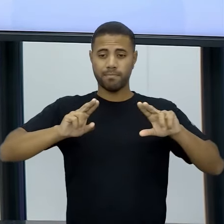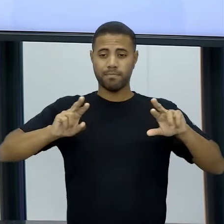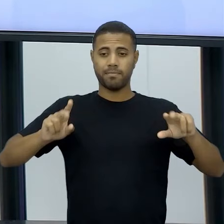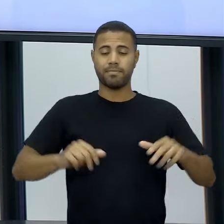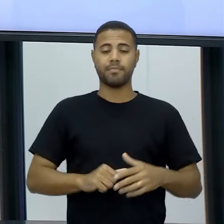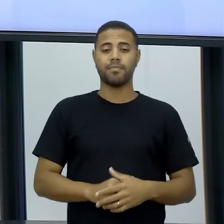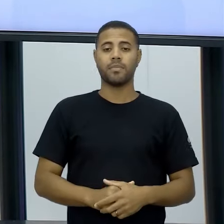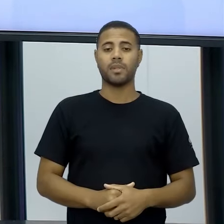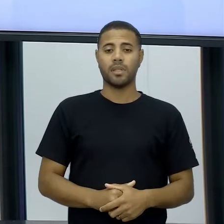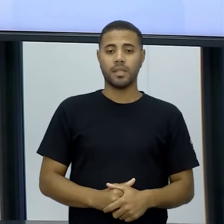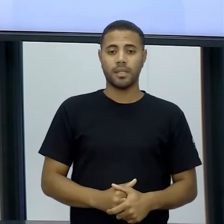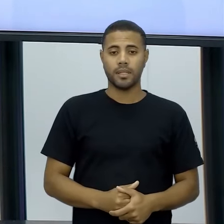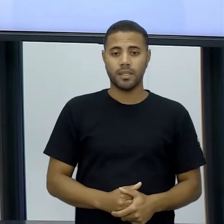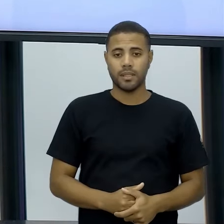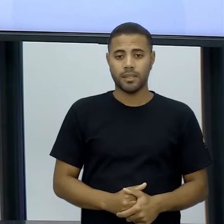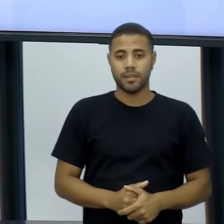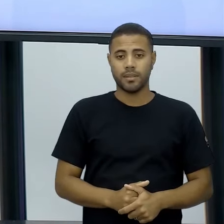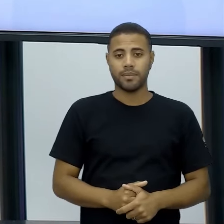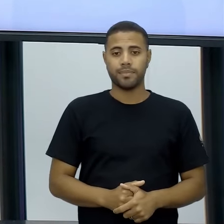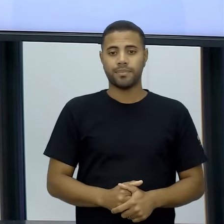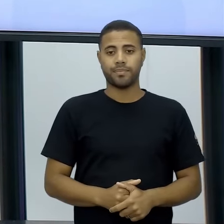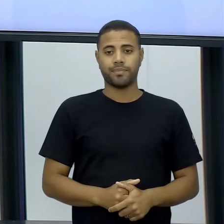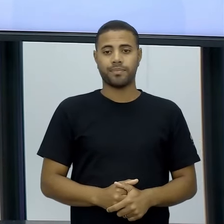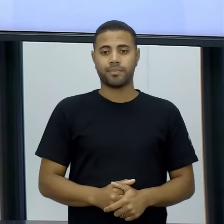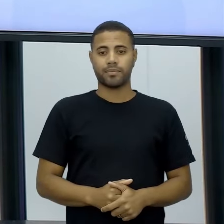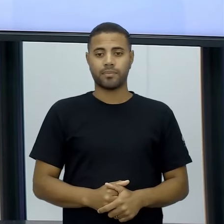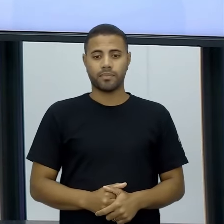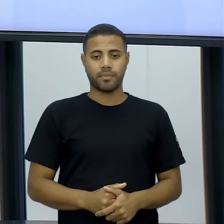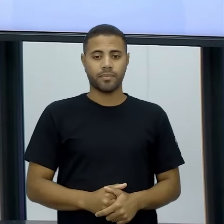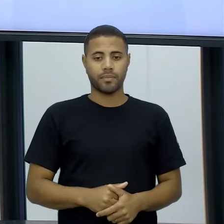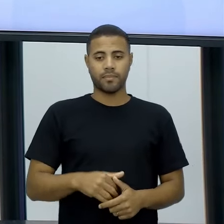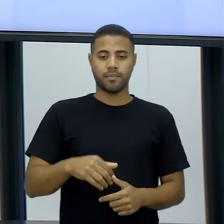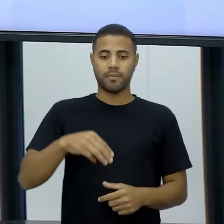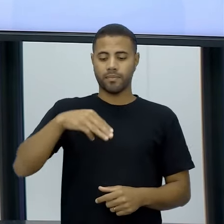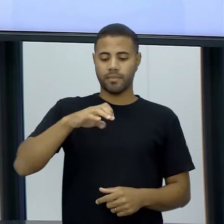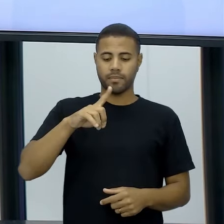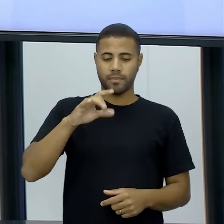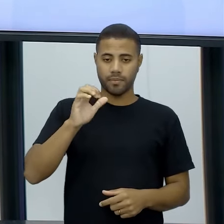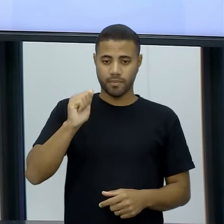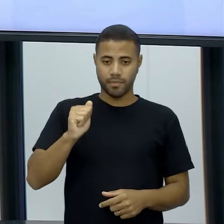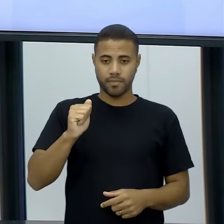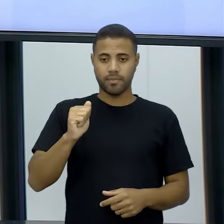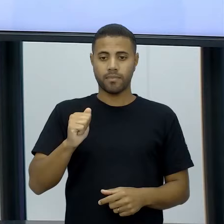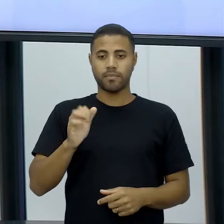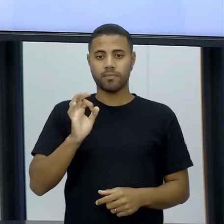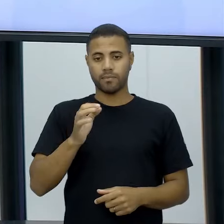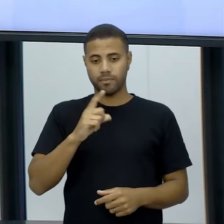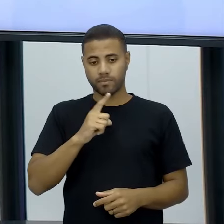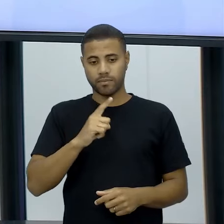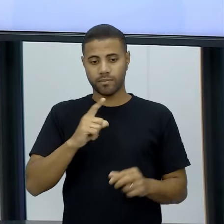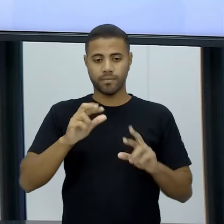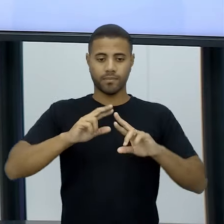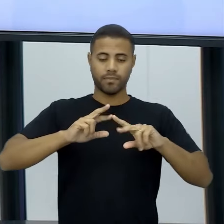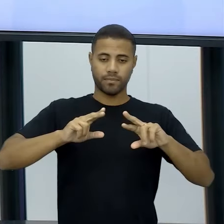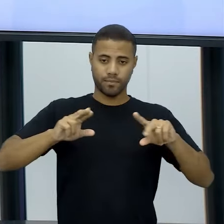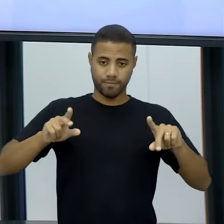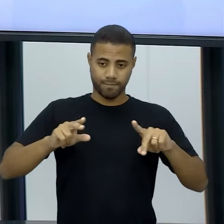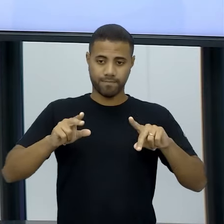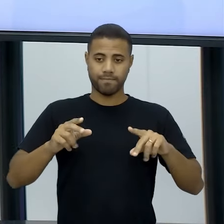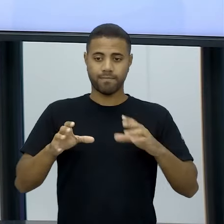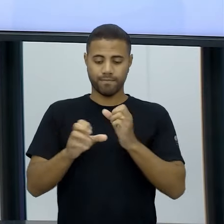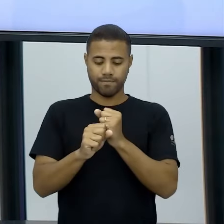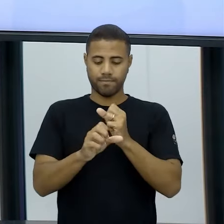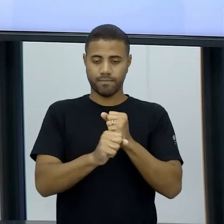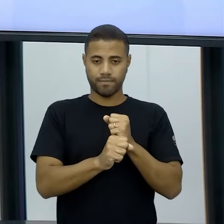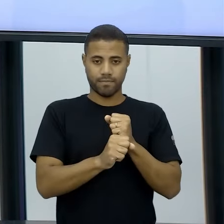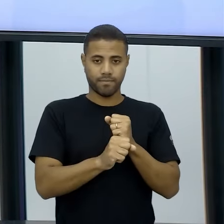situações, a média, média, moda, enfim, tá? Então, você tem esses valores, tá? mediana, ok?